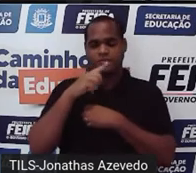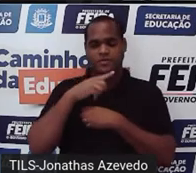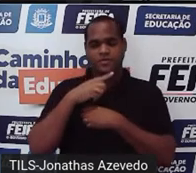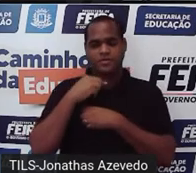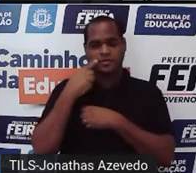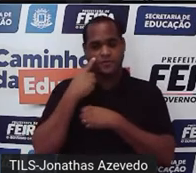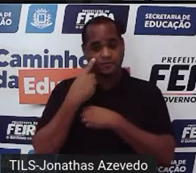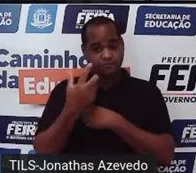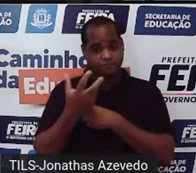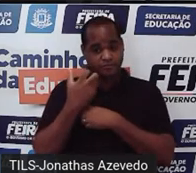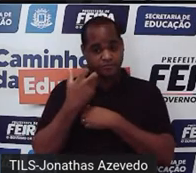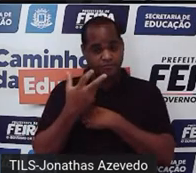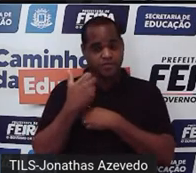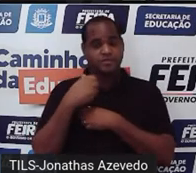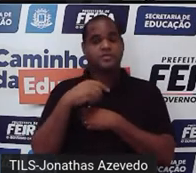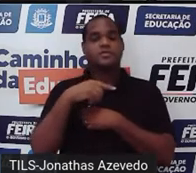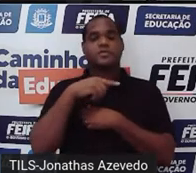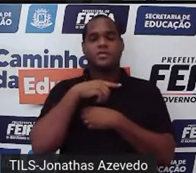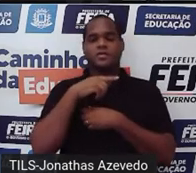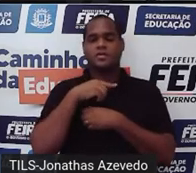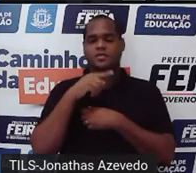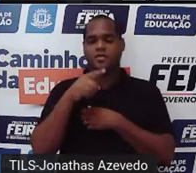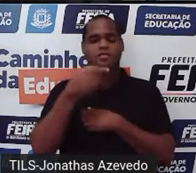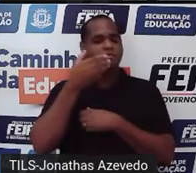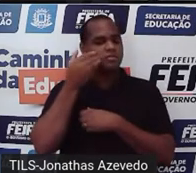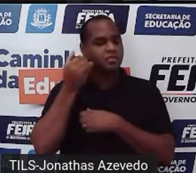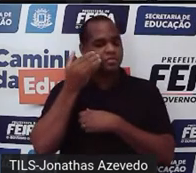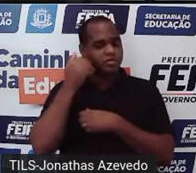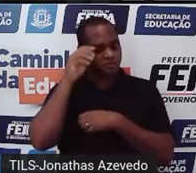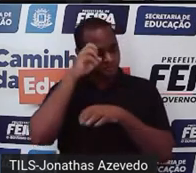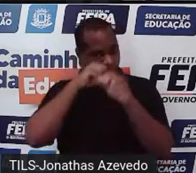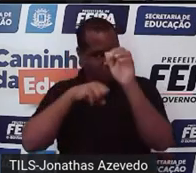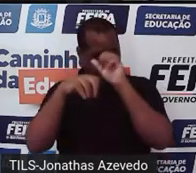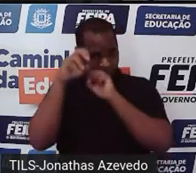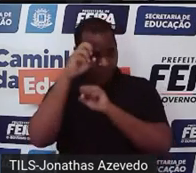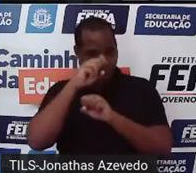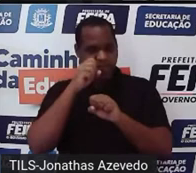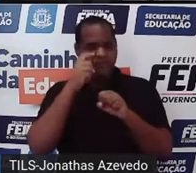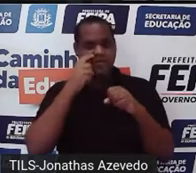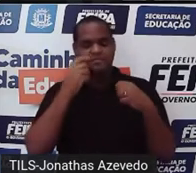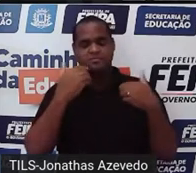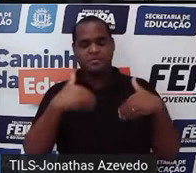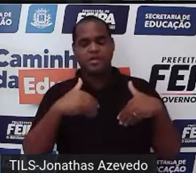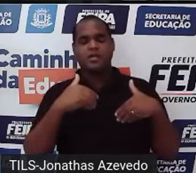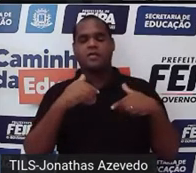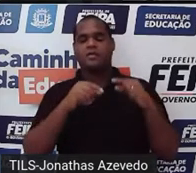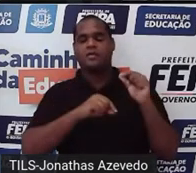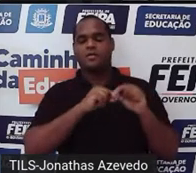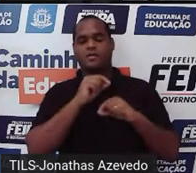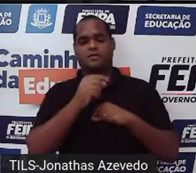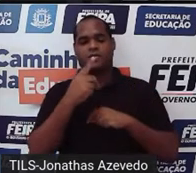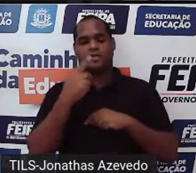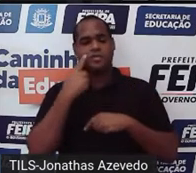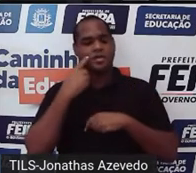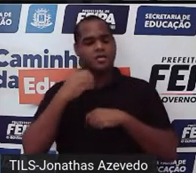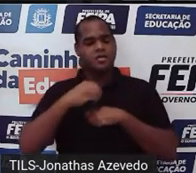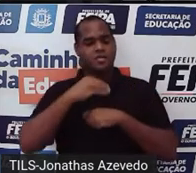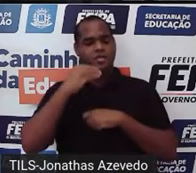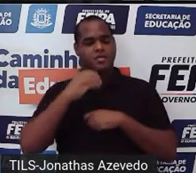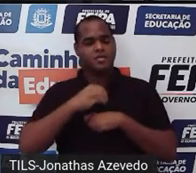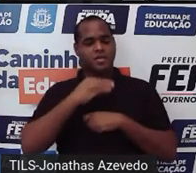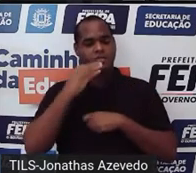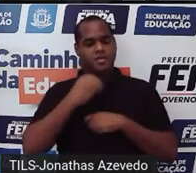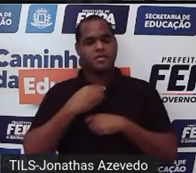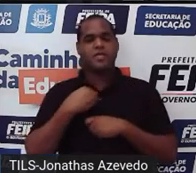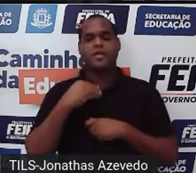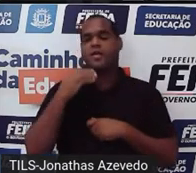viu, né? Do que a gente buscou aprender, fazer um exercíciozinho aí que faça com que a gente traga a nossa memória